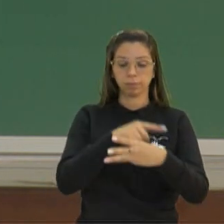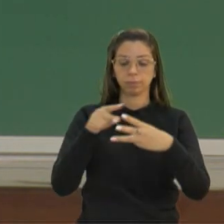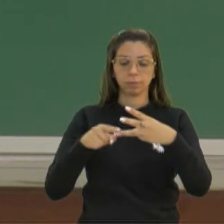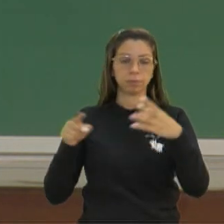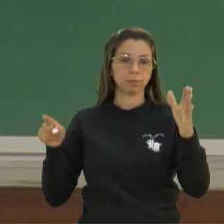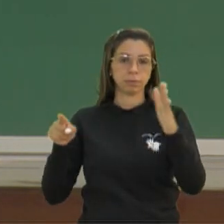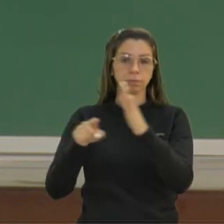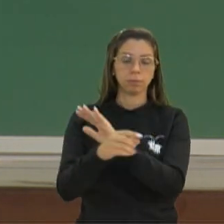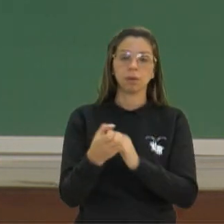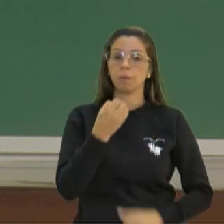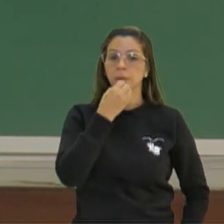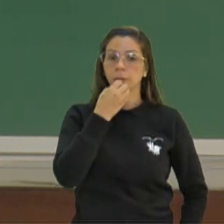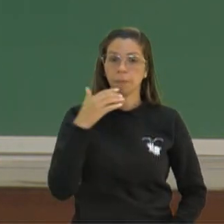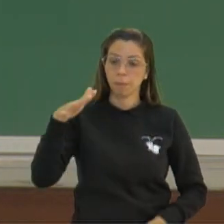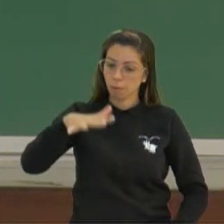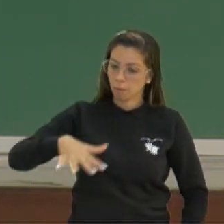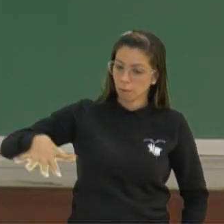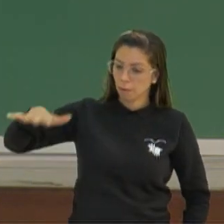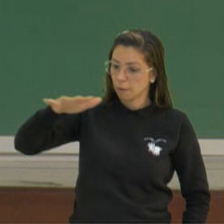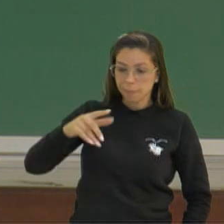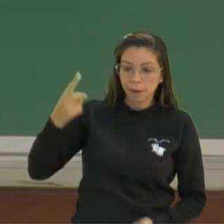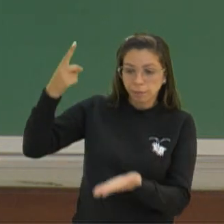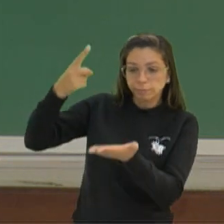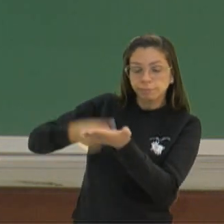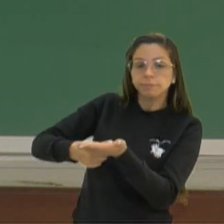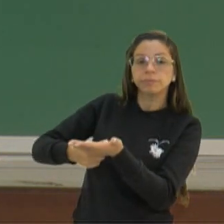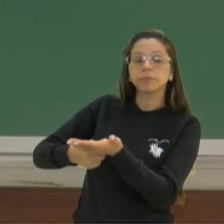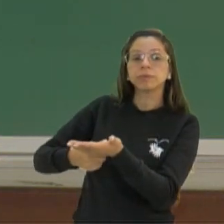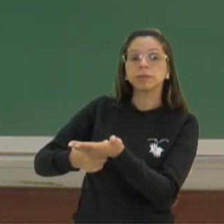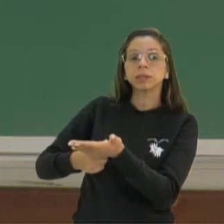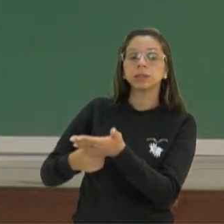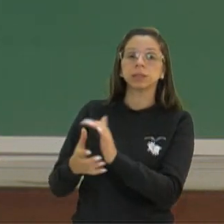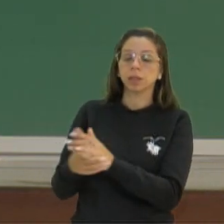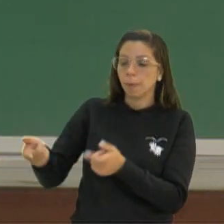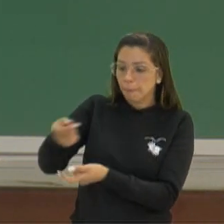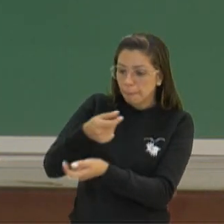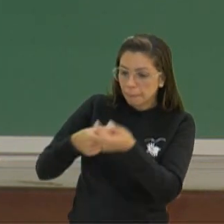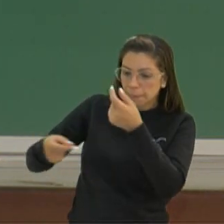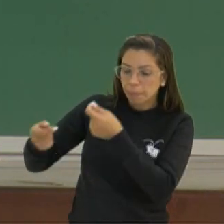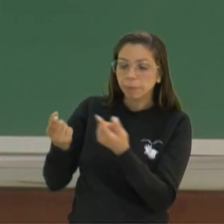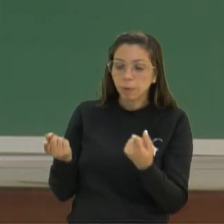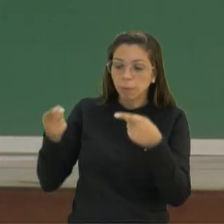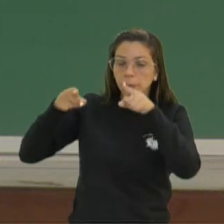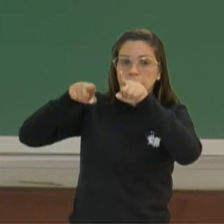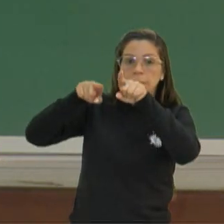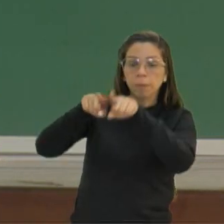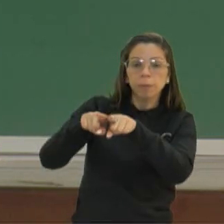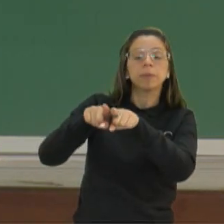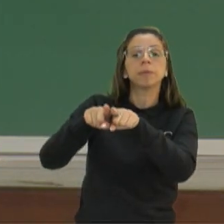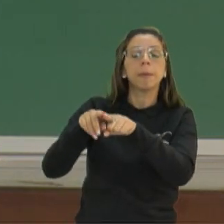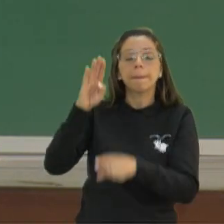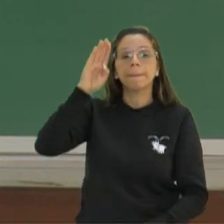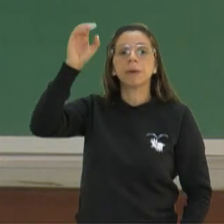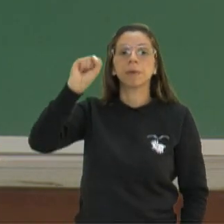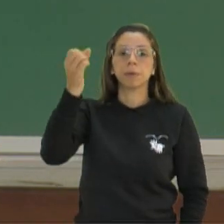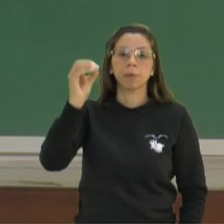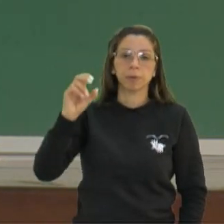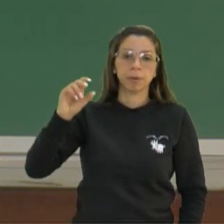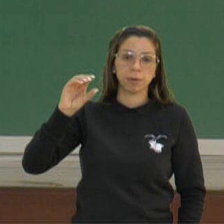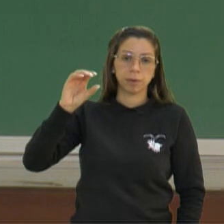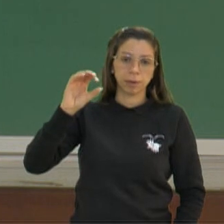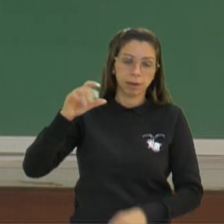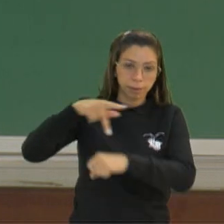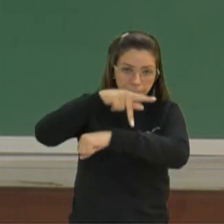é uma boa região para concretizar negócios, sendo a principal parceira comercial de 80 países. Estamos falando do